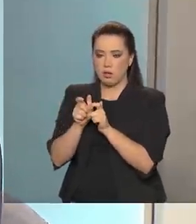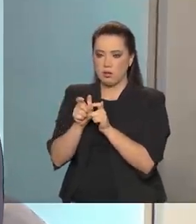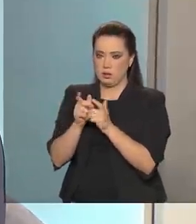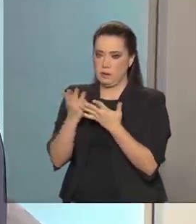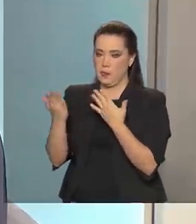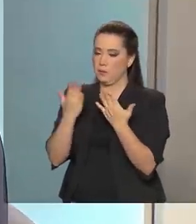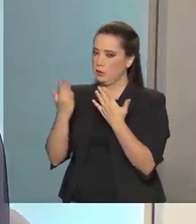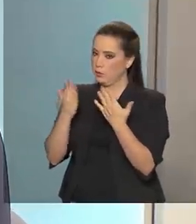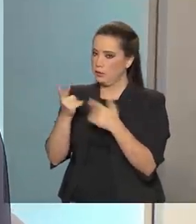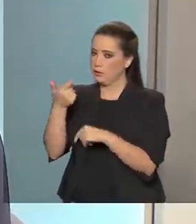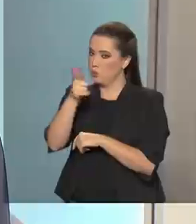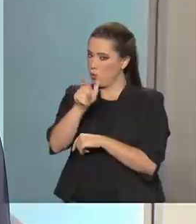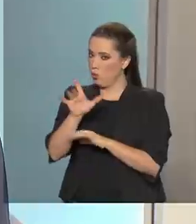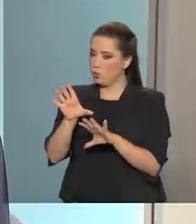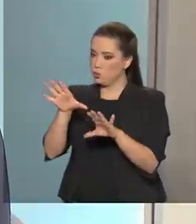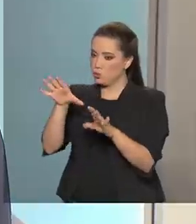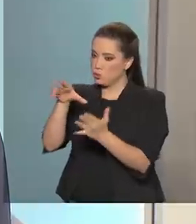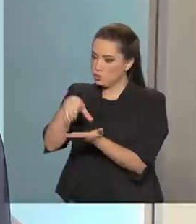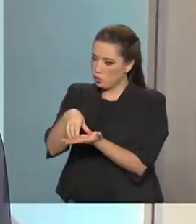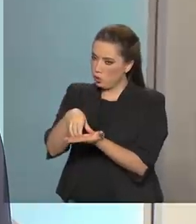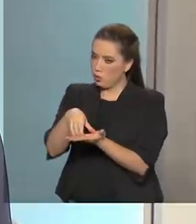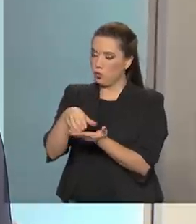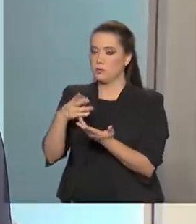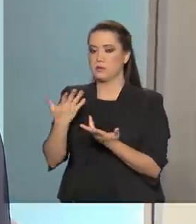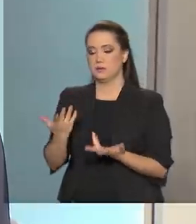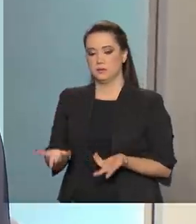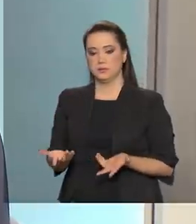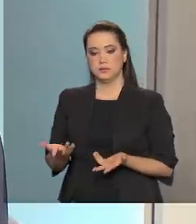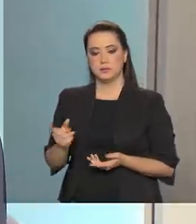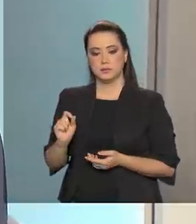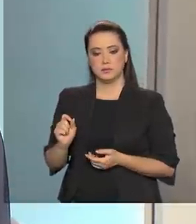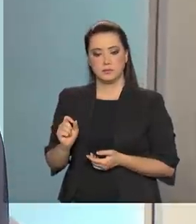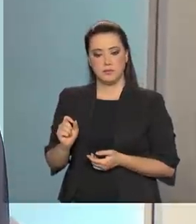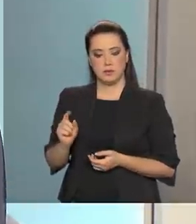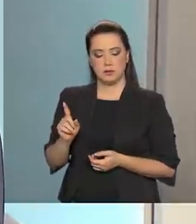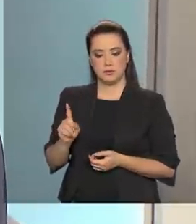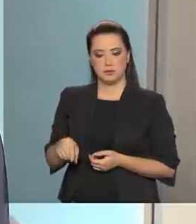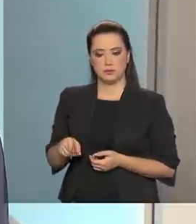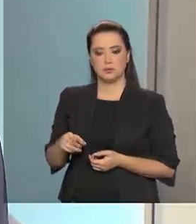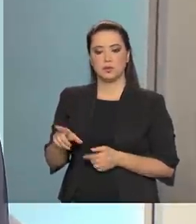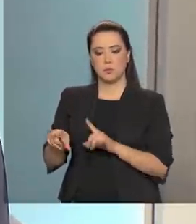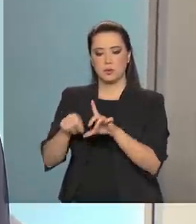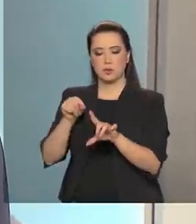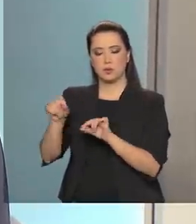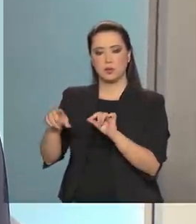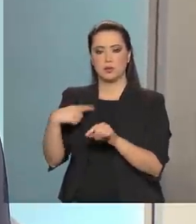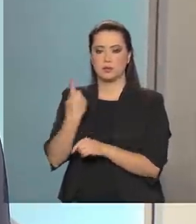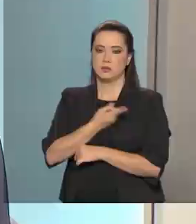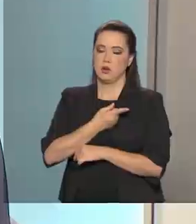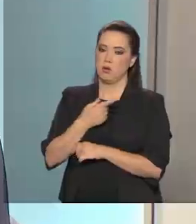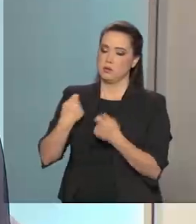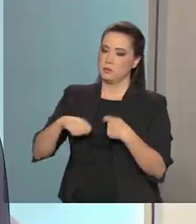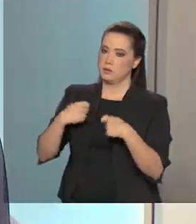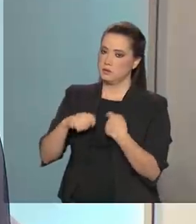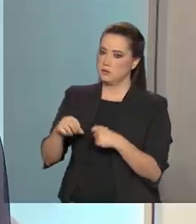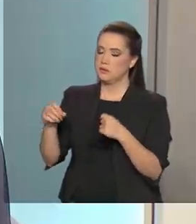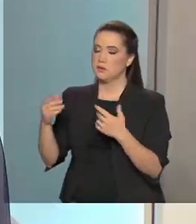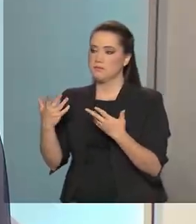com outras Autoridades. E é uma seleção que nós estamos fazendo de